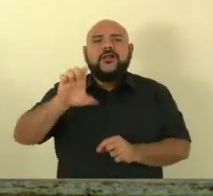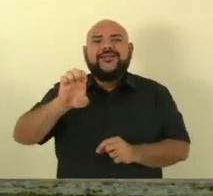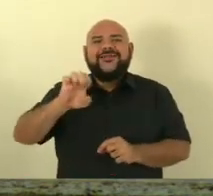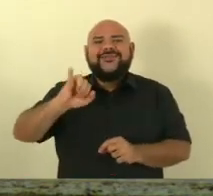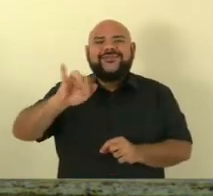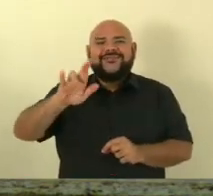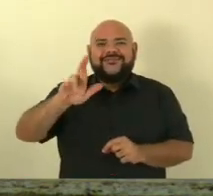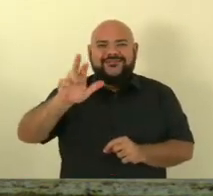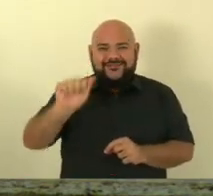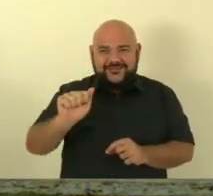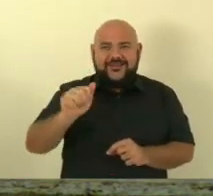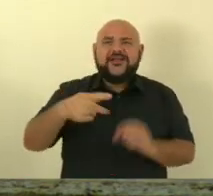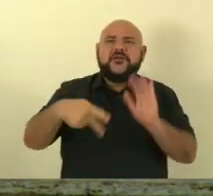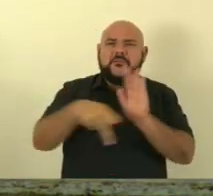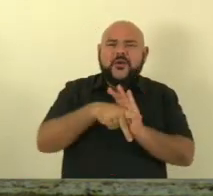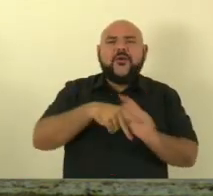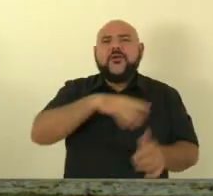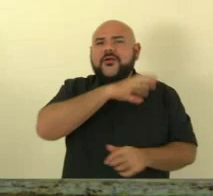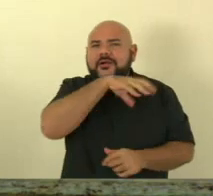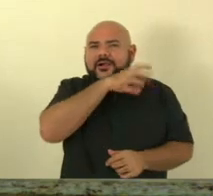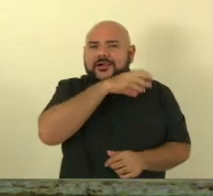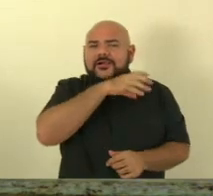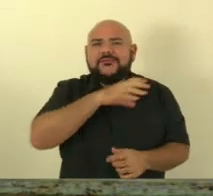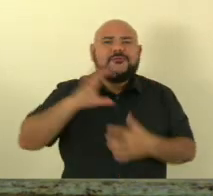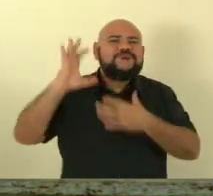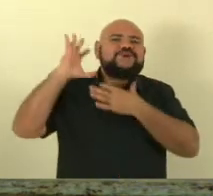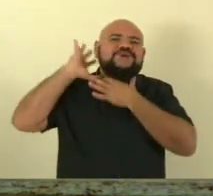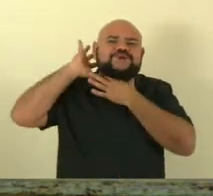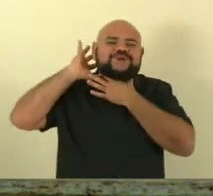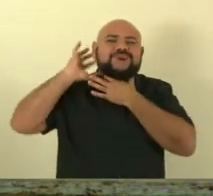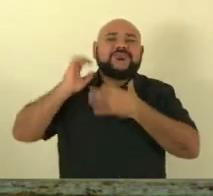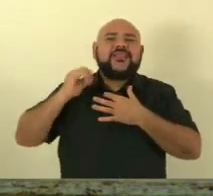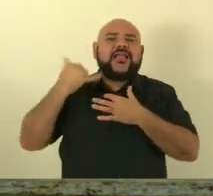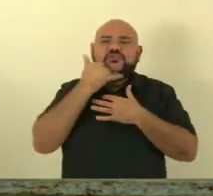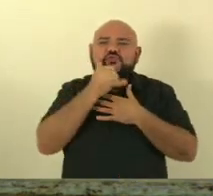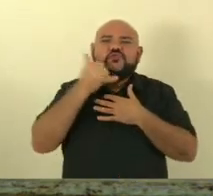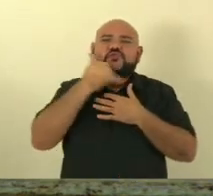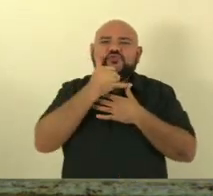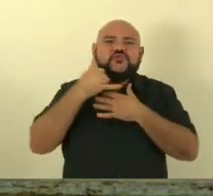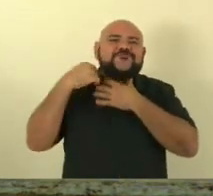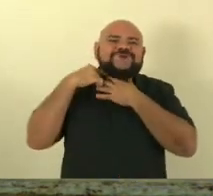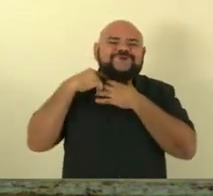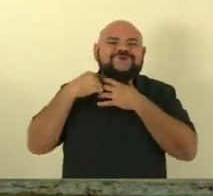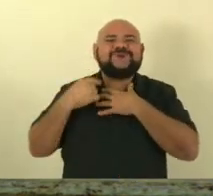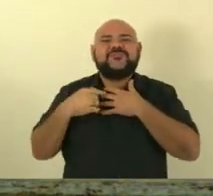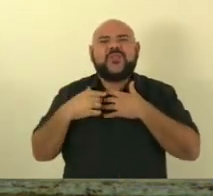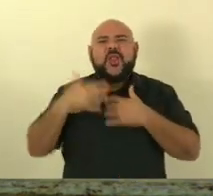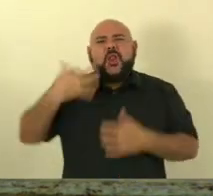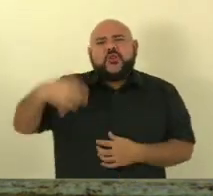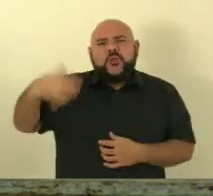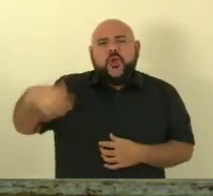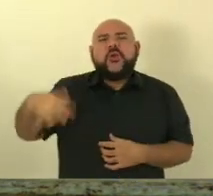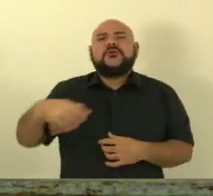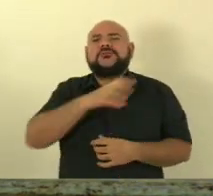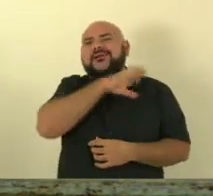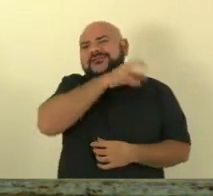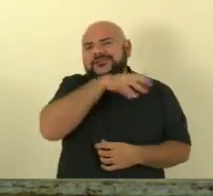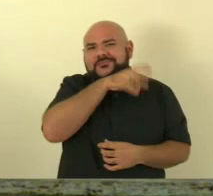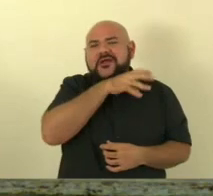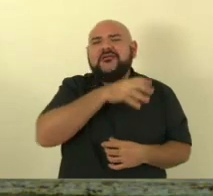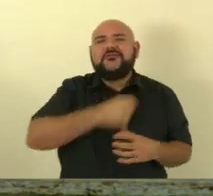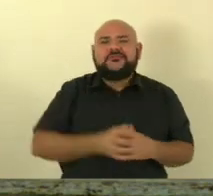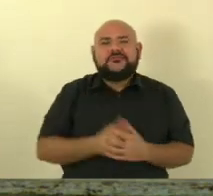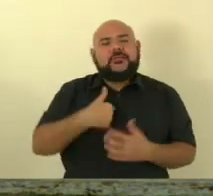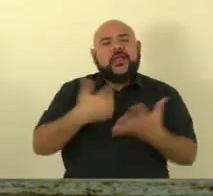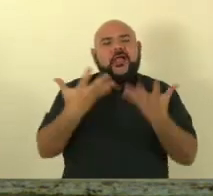estática, ou qualquer modalidade que imita descarga elétrica e cause choques em animais. Defiro.